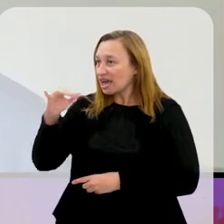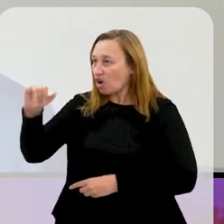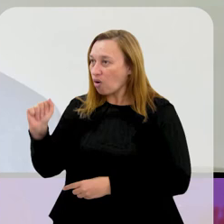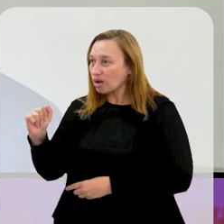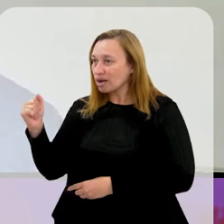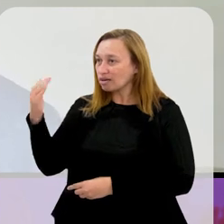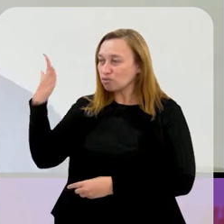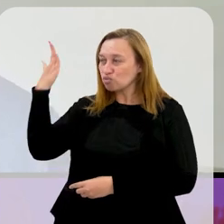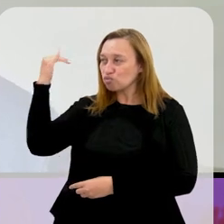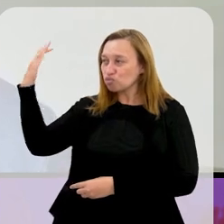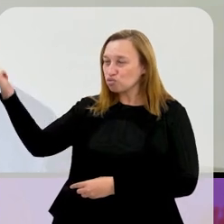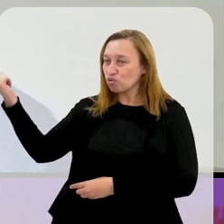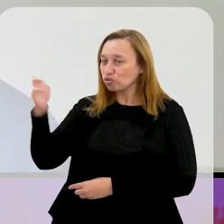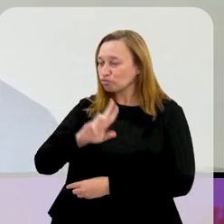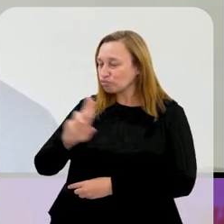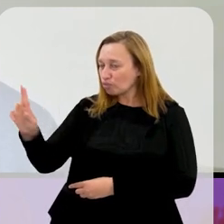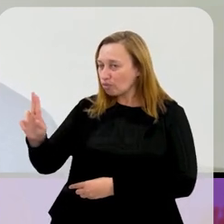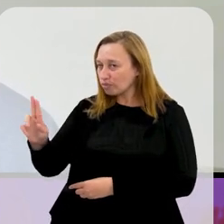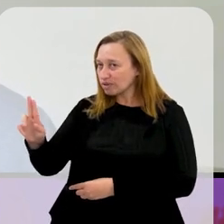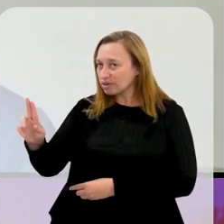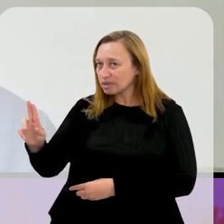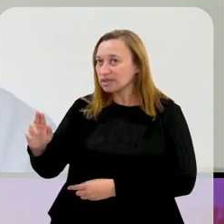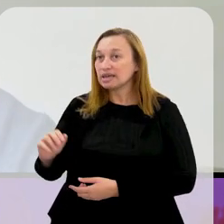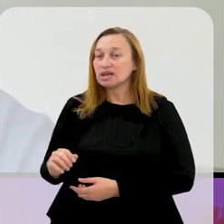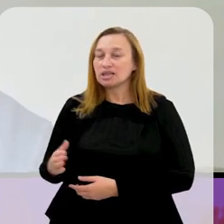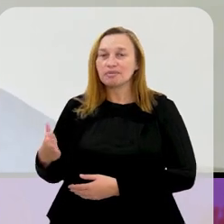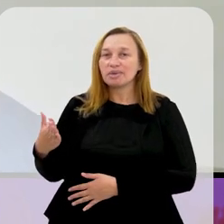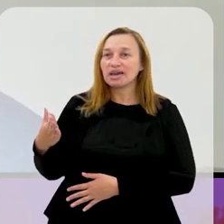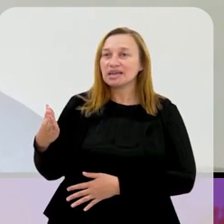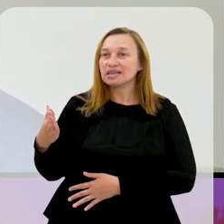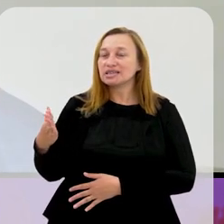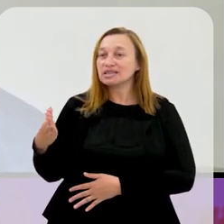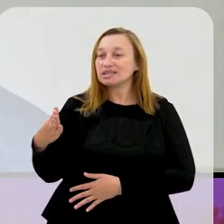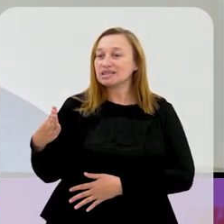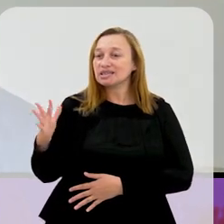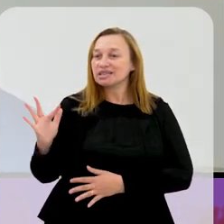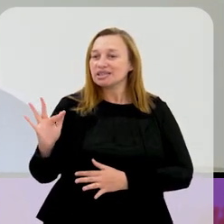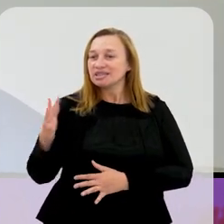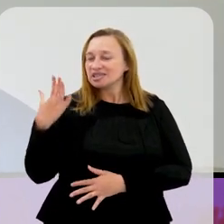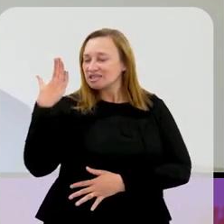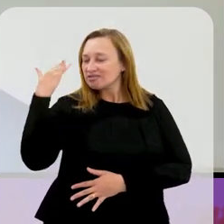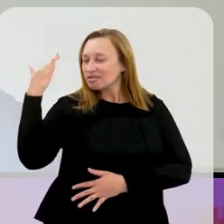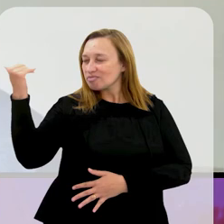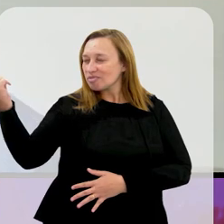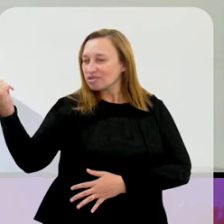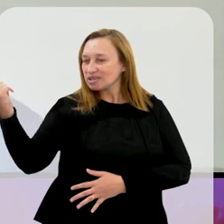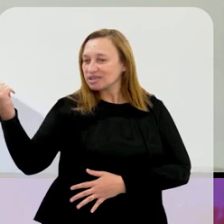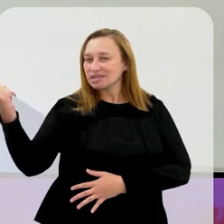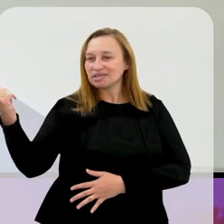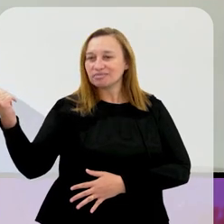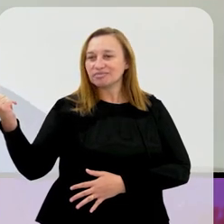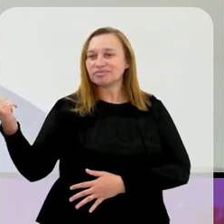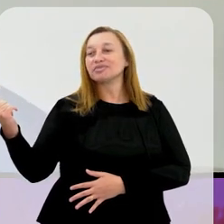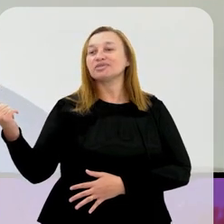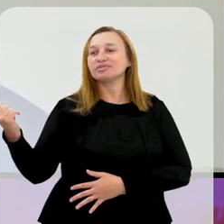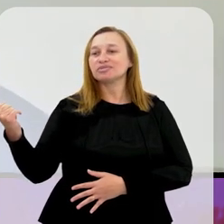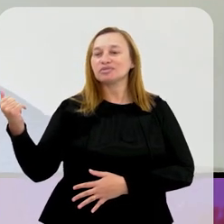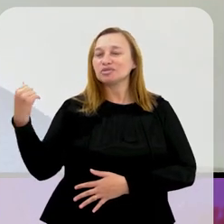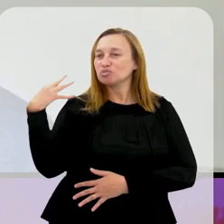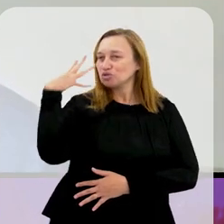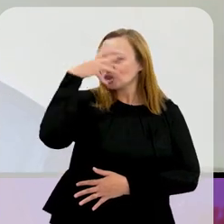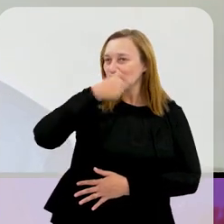glamuroso, né? A gente cansou de chamar o campeonato carioca como o mais charmoso do Brasil, o campeonato estadual mais charmoso do Brasil,